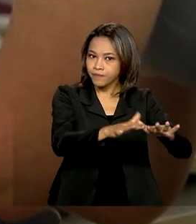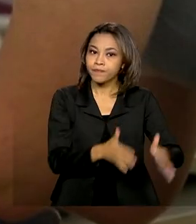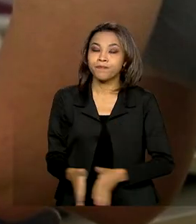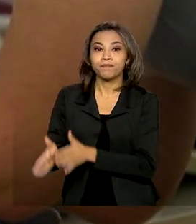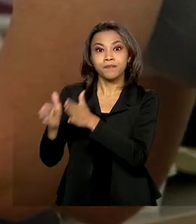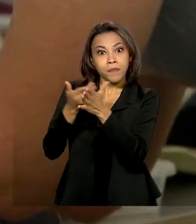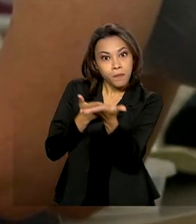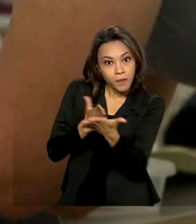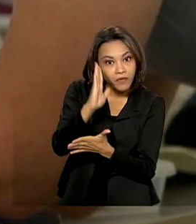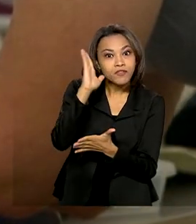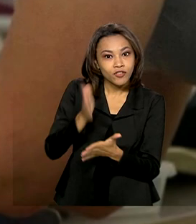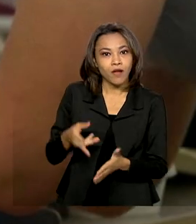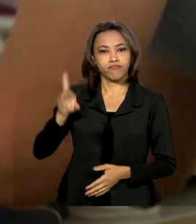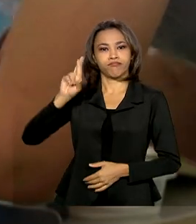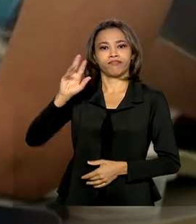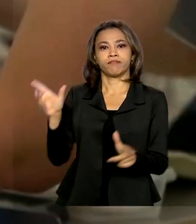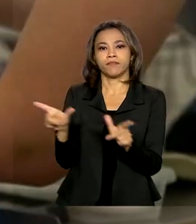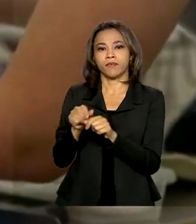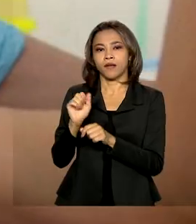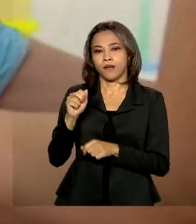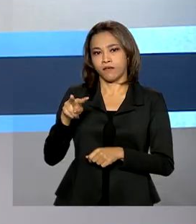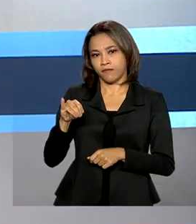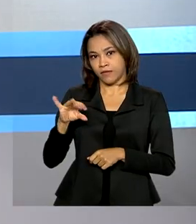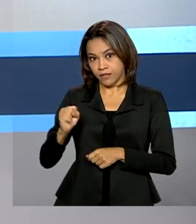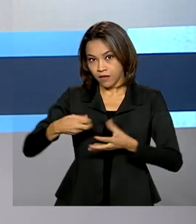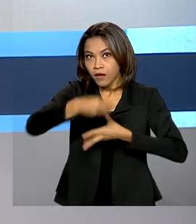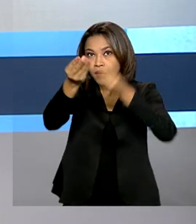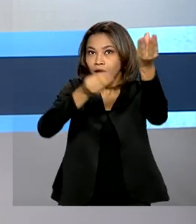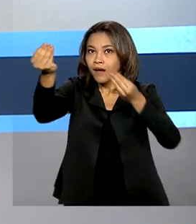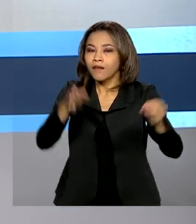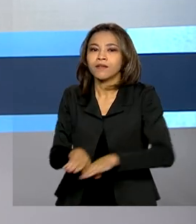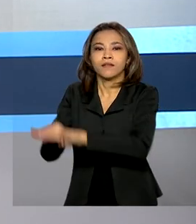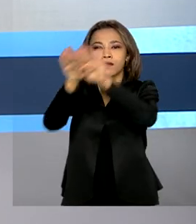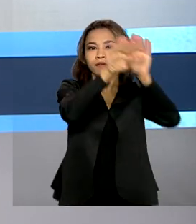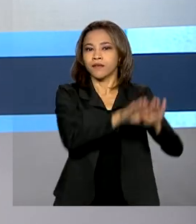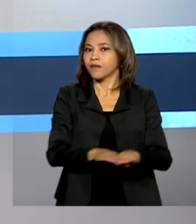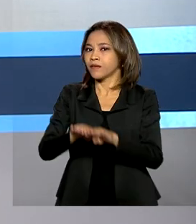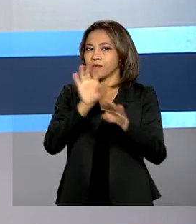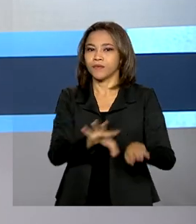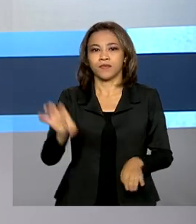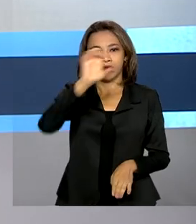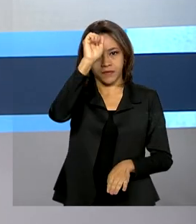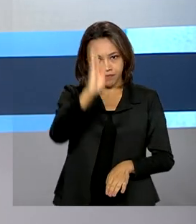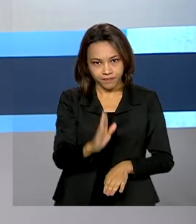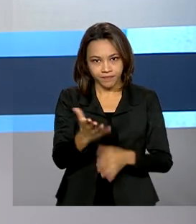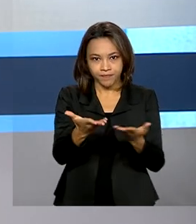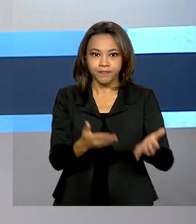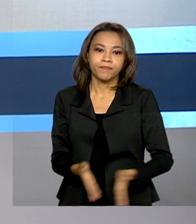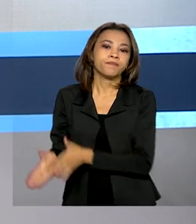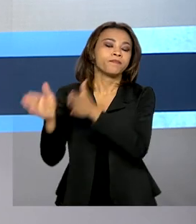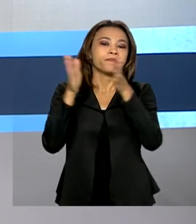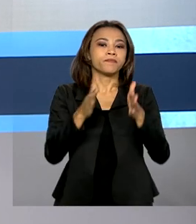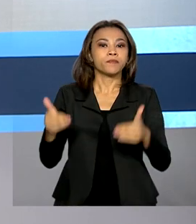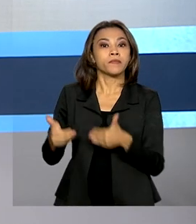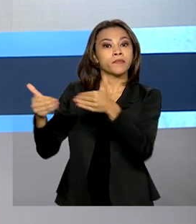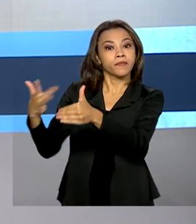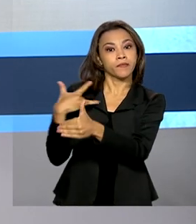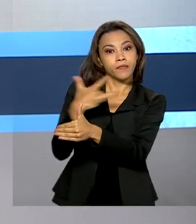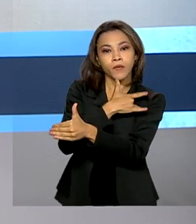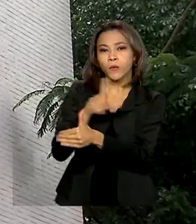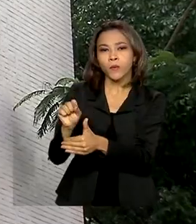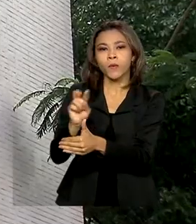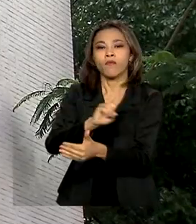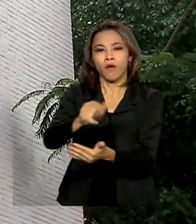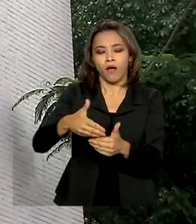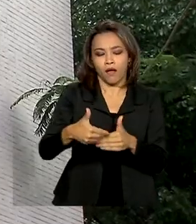Após a aprovação da Anvisa, a distribuição será de forma igualitária para todos os estados. Ministério da Saúde